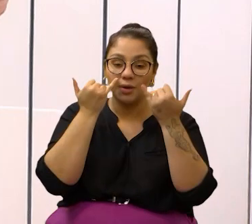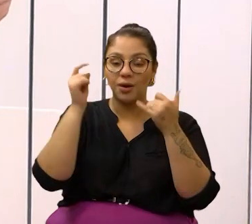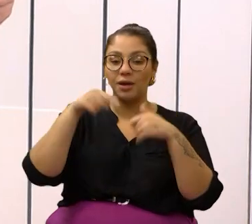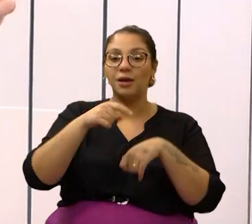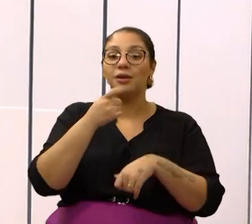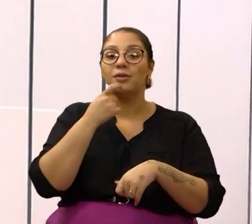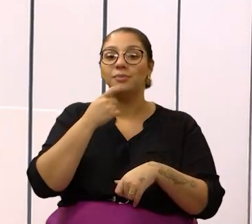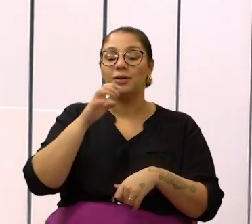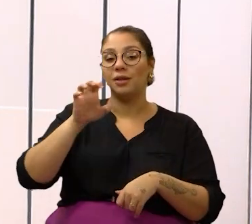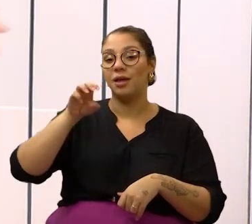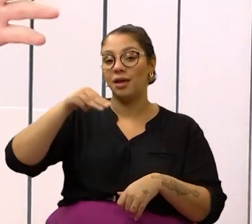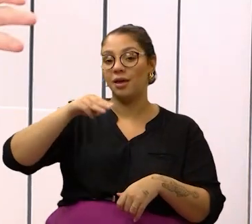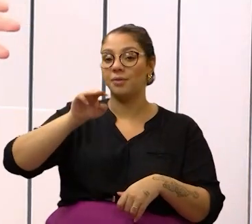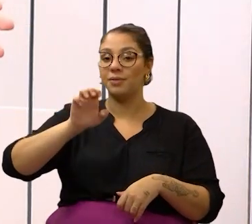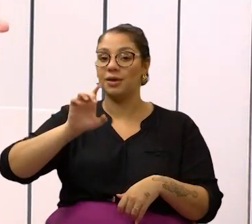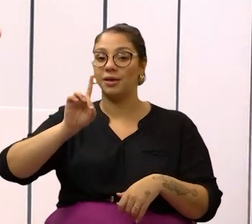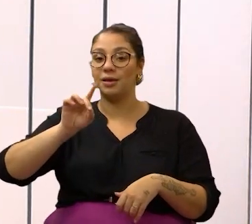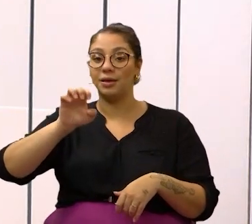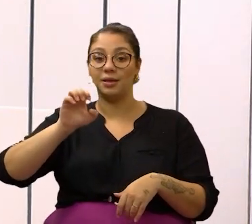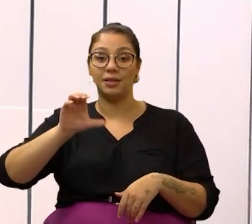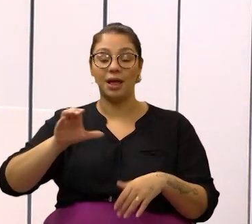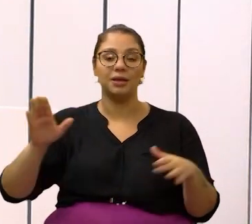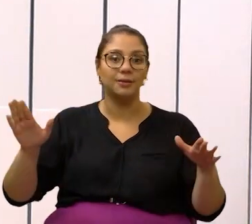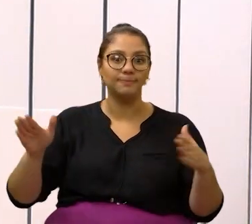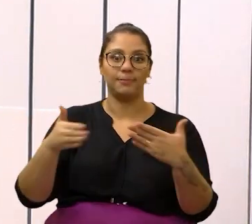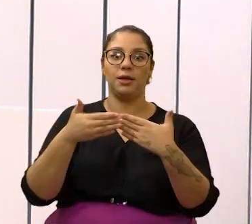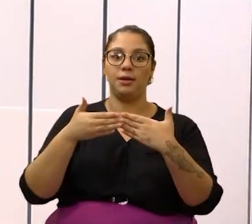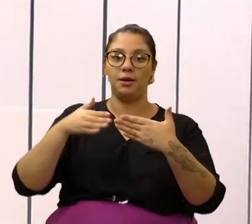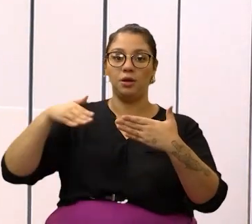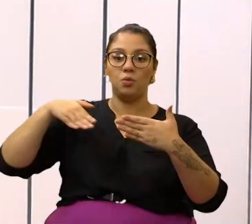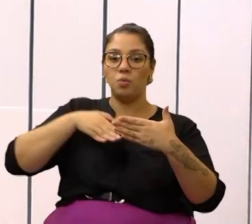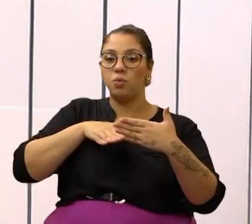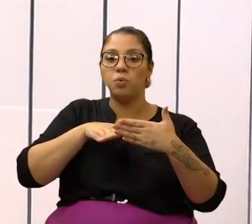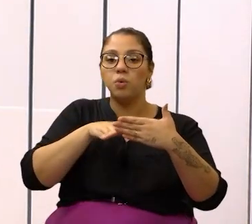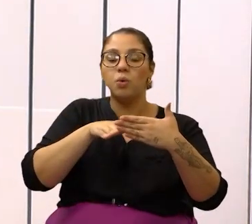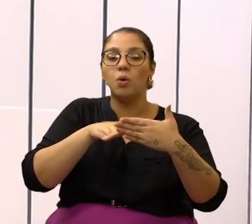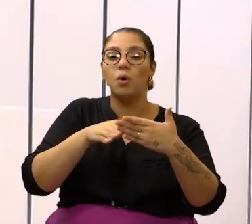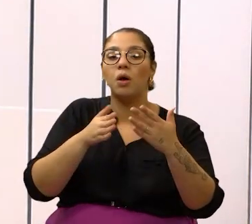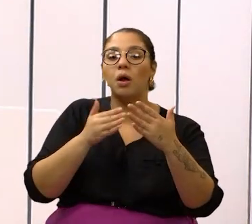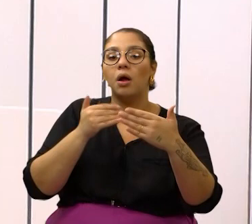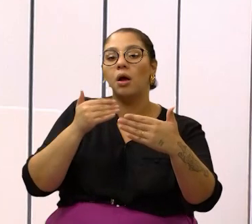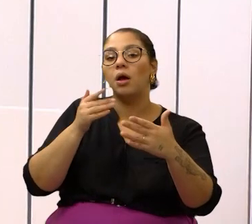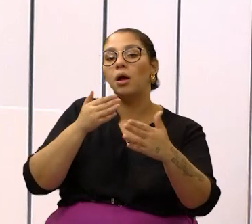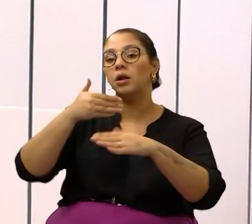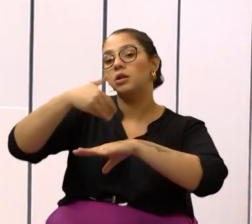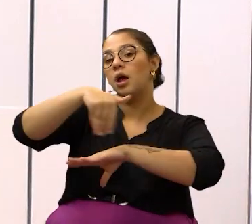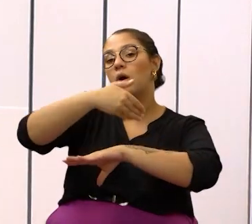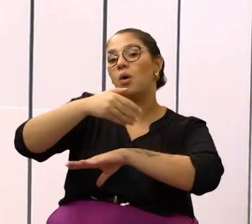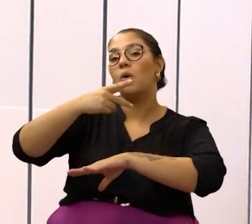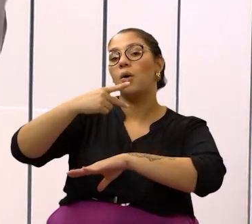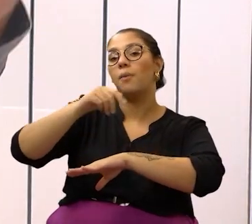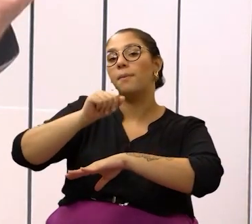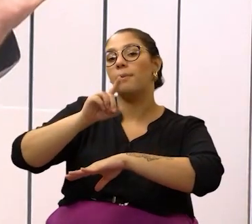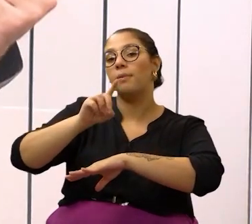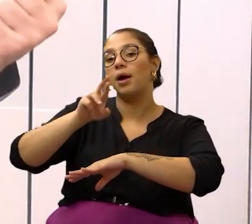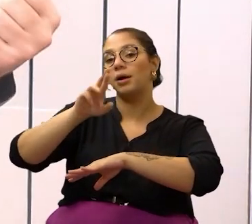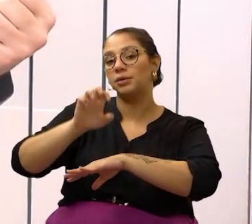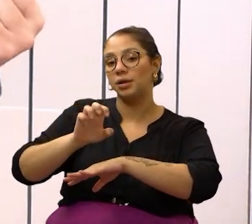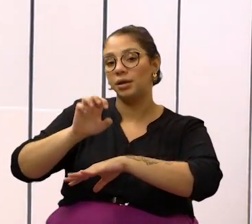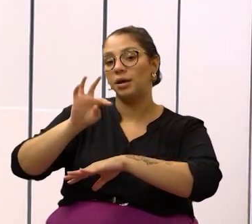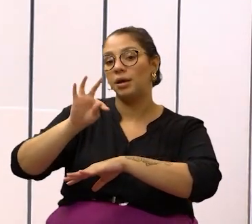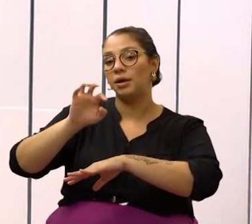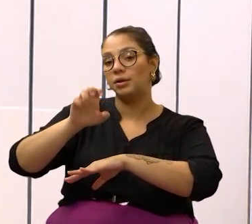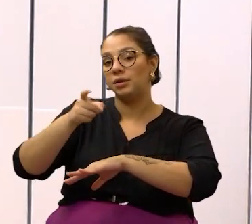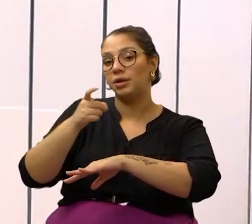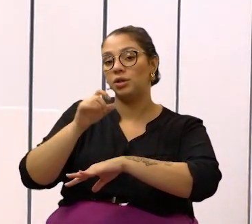Indec interditou totalmente o tráfego de veículos em um trecho da rua Padre José Teixeira, na região do